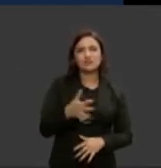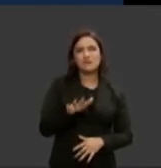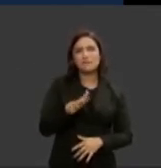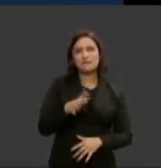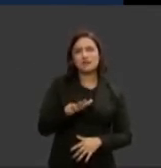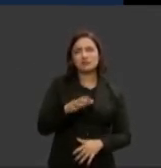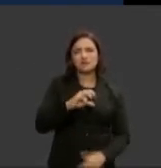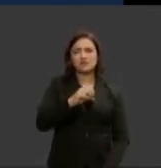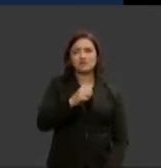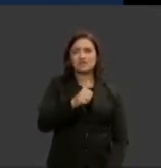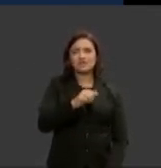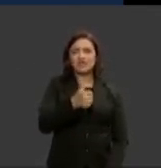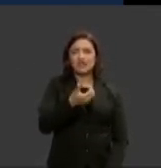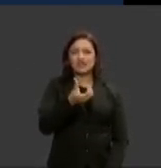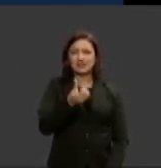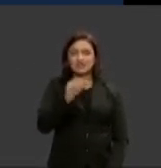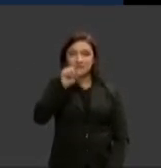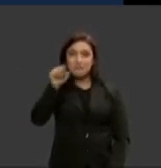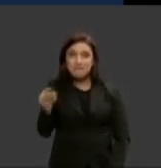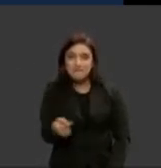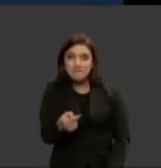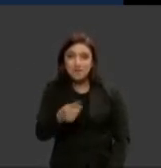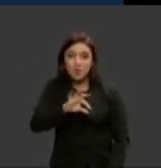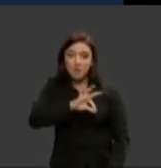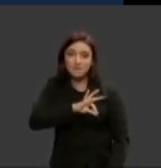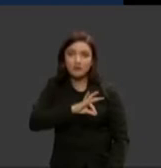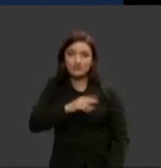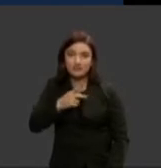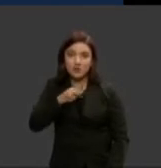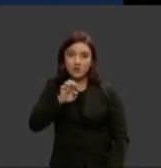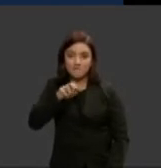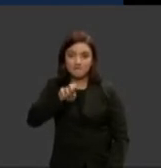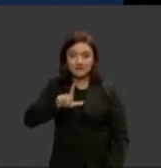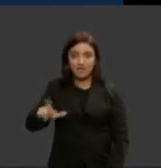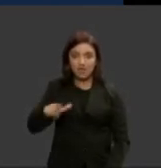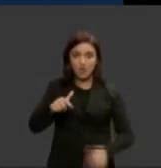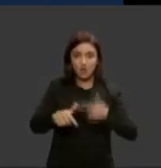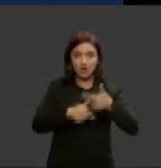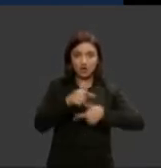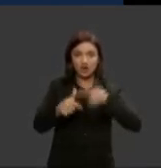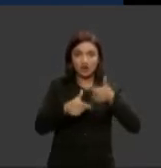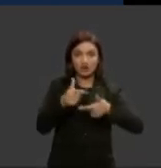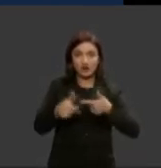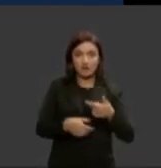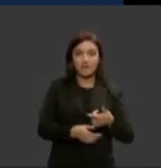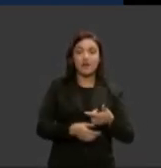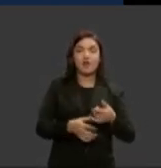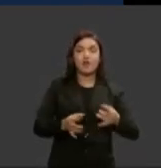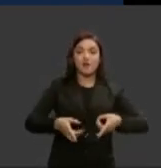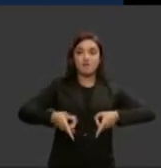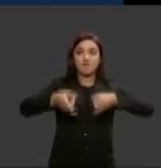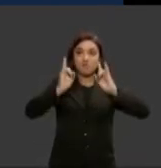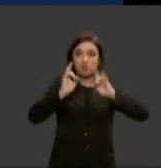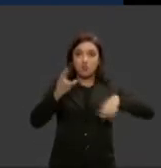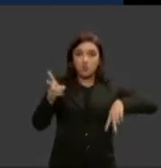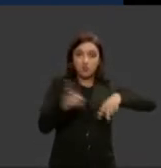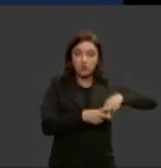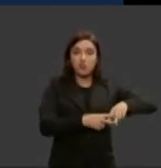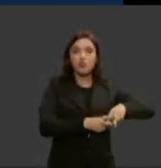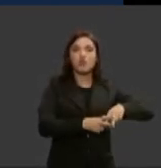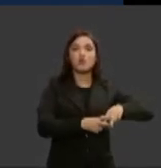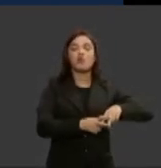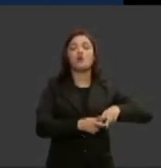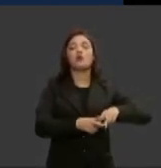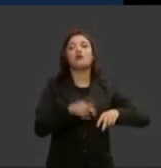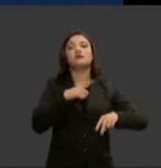116 mil policiais penais que trabalham nas cerca de 1.400 unidades prisionais que temos no Brasil